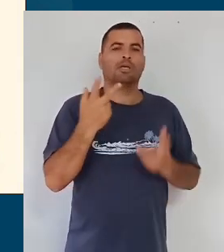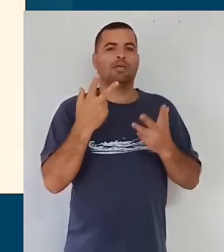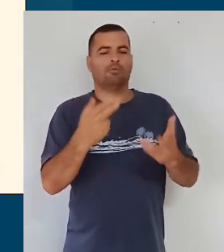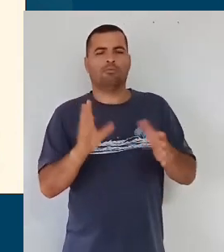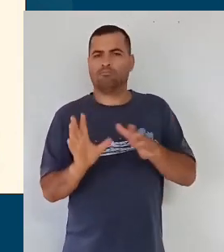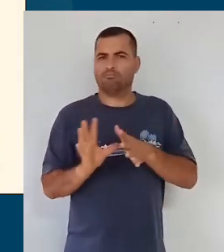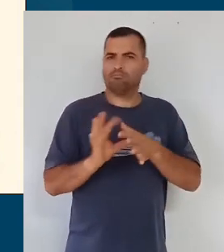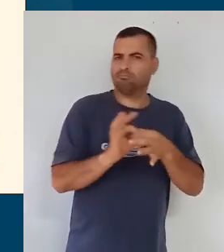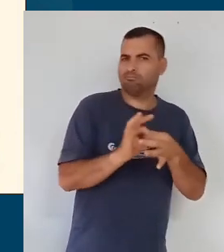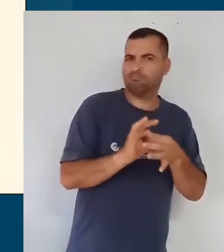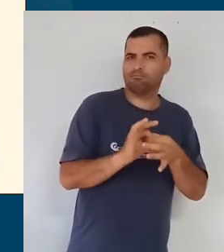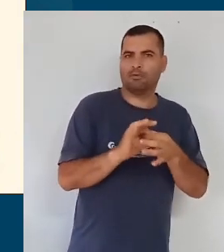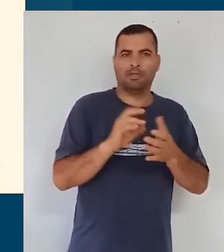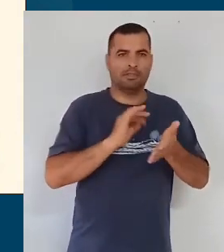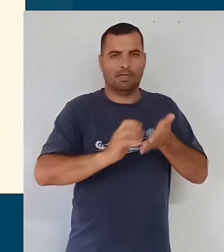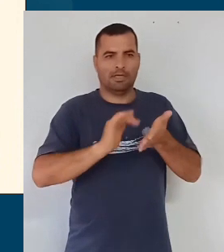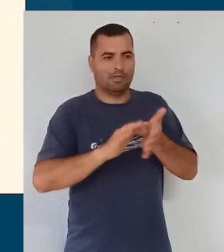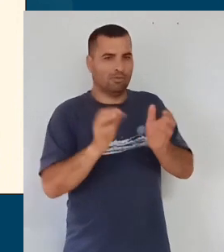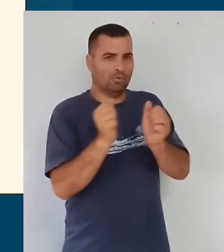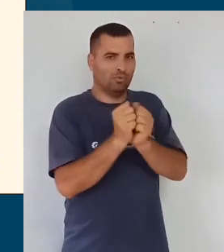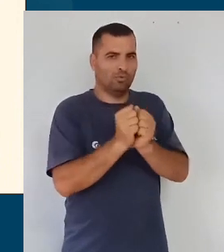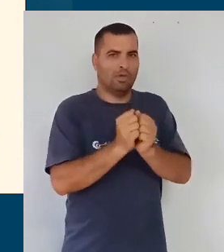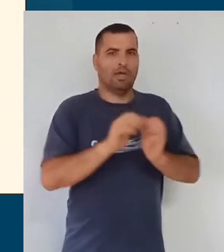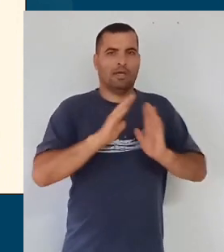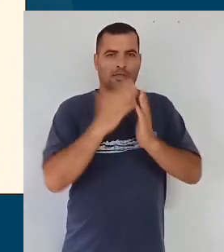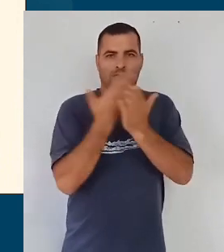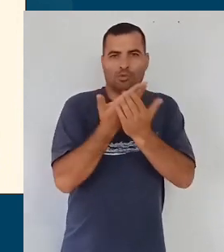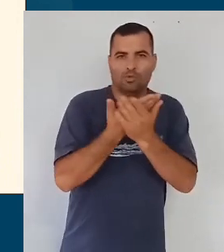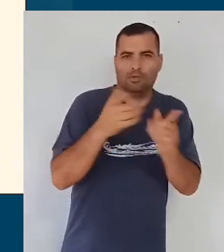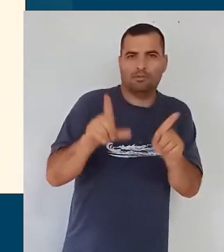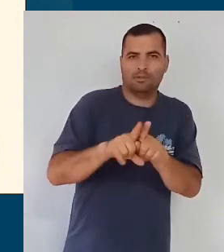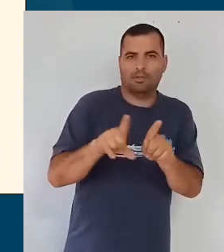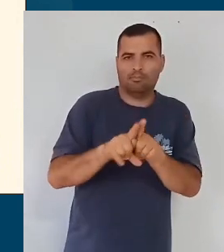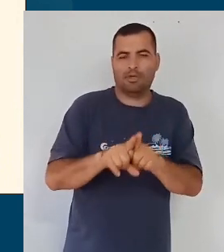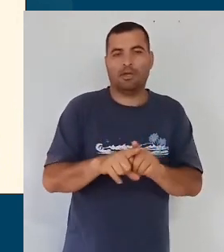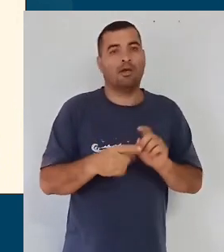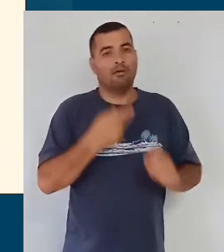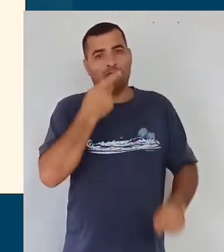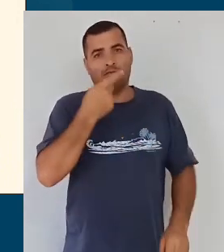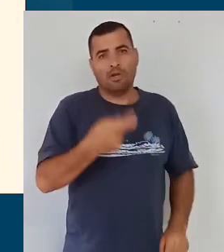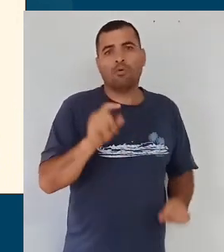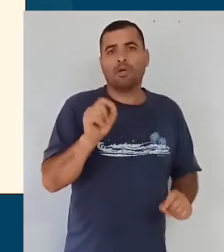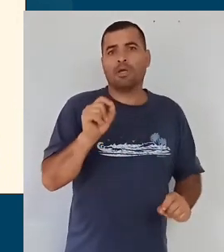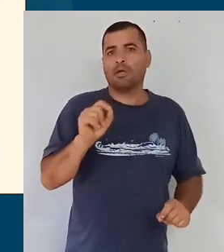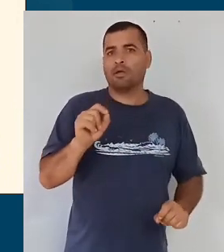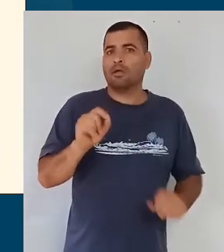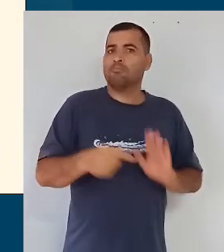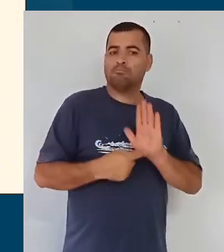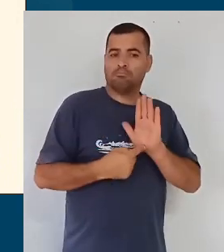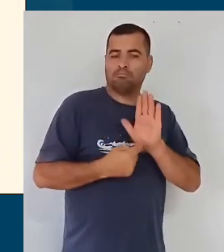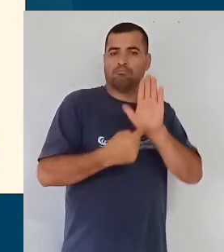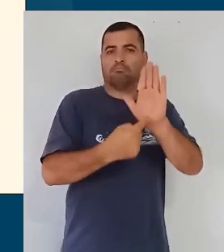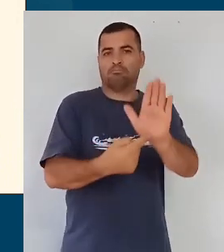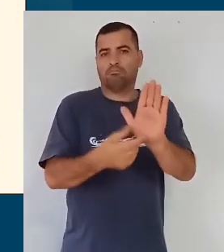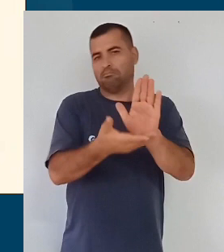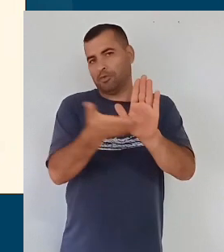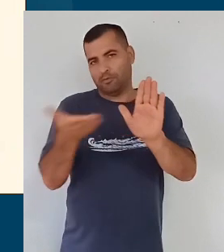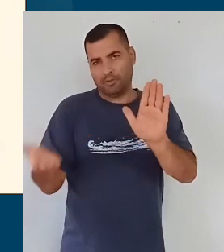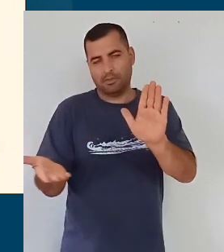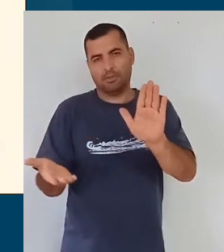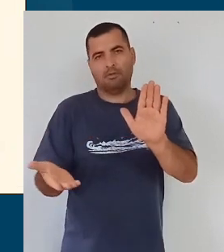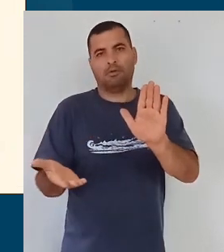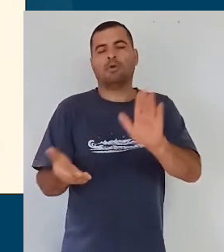equipe da secretaria e das escolas. e dizer que a proposta que eu vou apresentar para vocês,